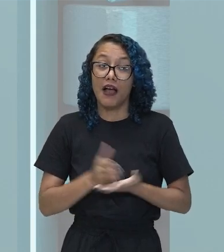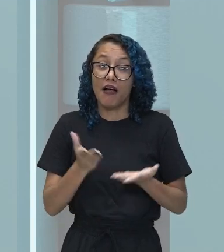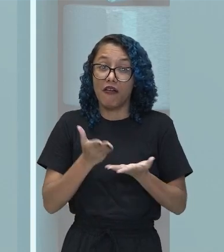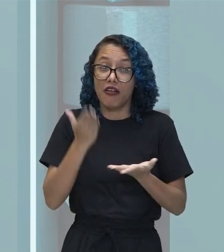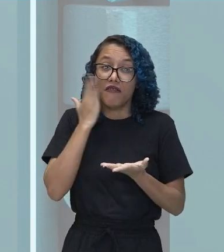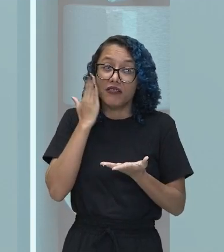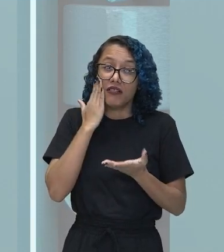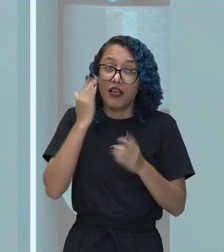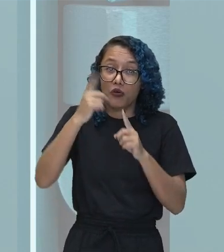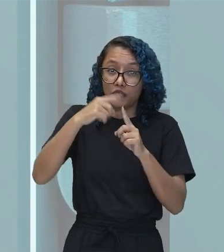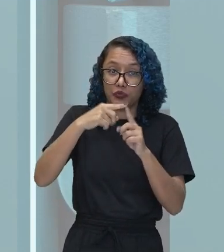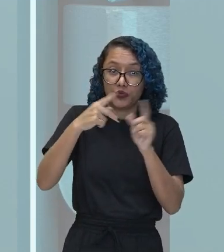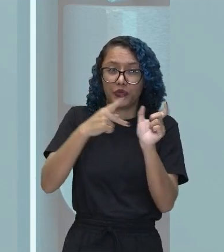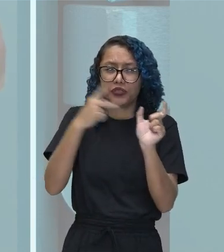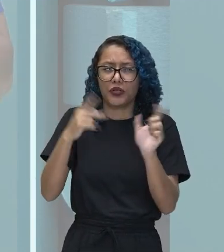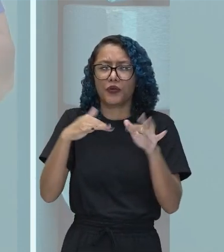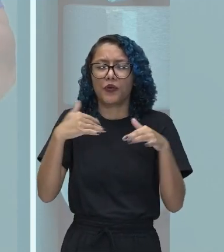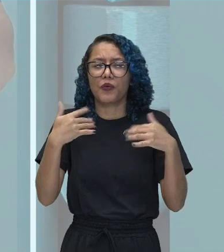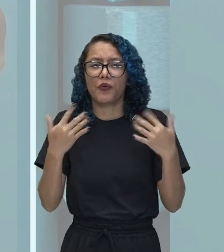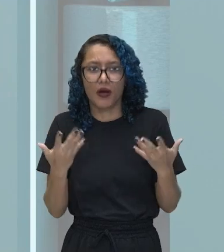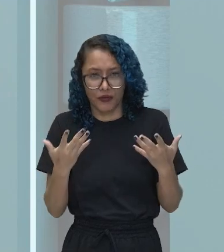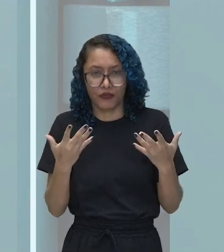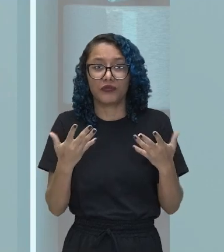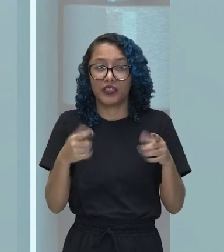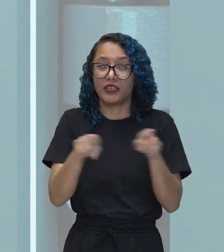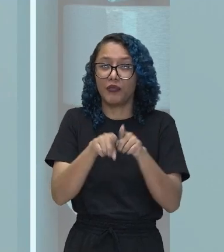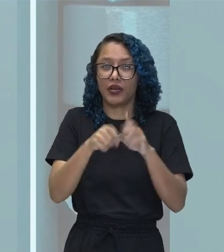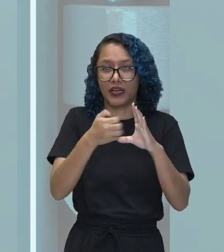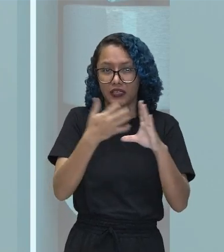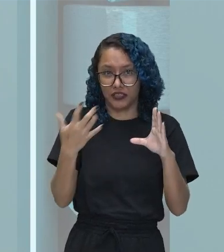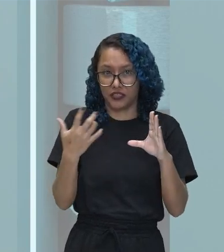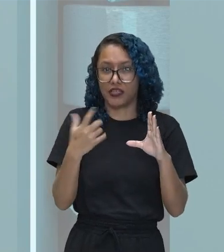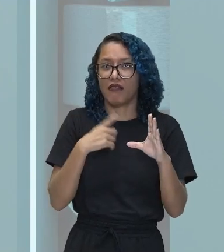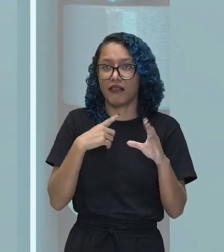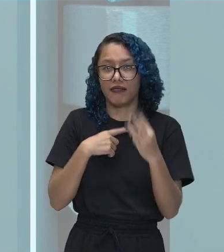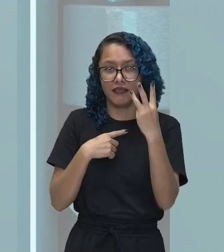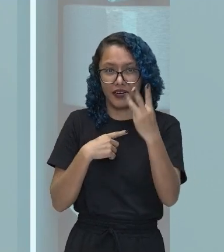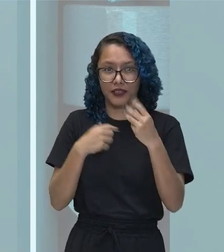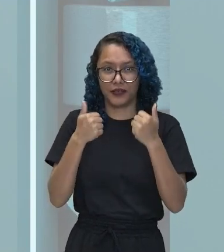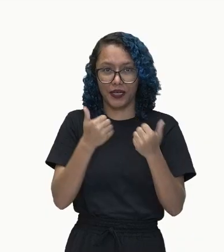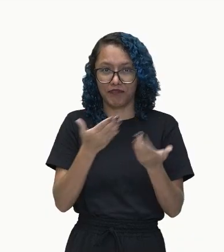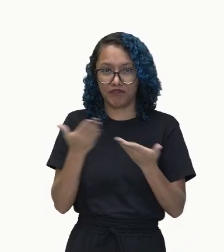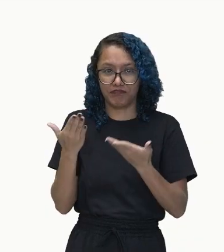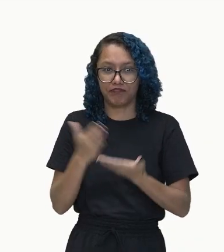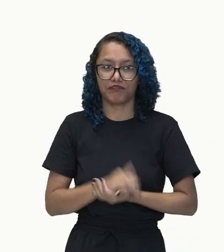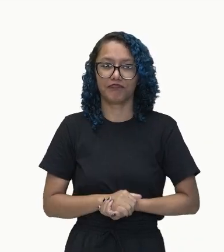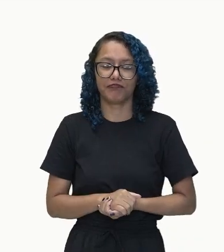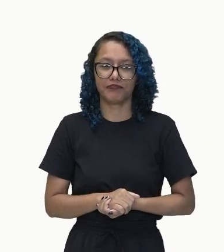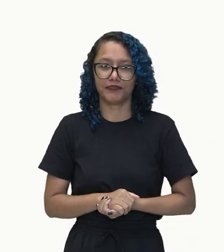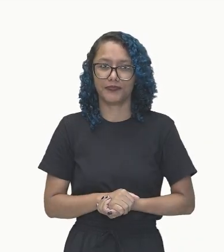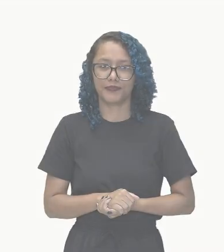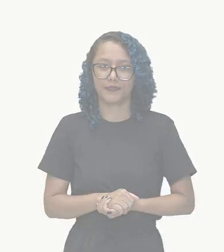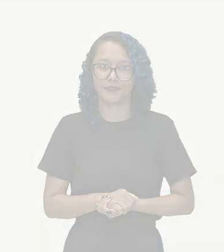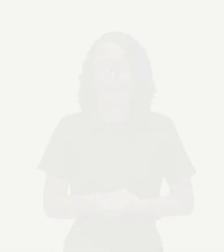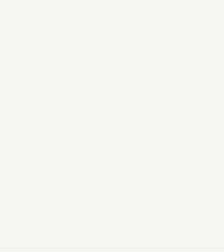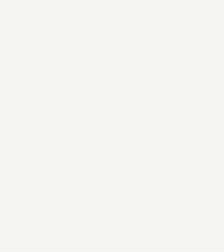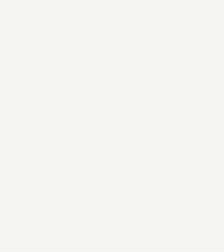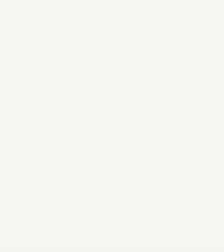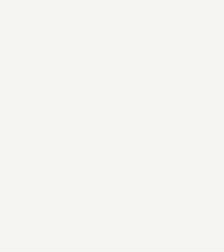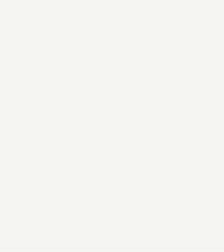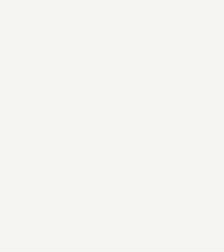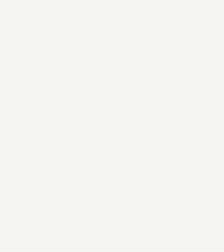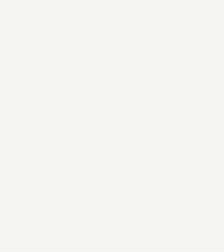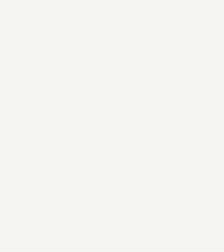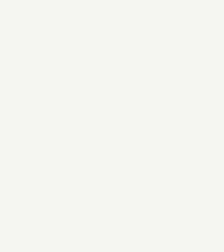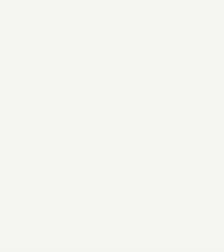existem e suas características. São três. Vamos para o primeiro? Vamos lá. Olha só. Observe aí. Então, os tipos de